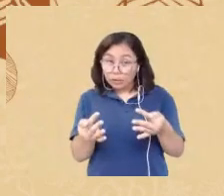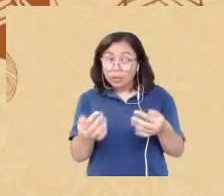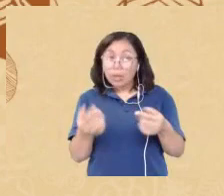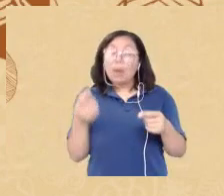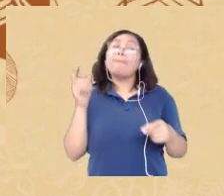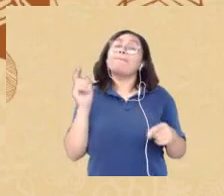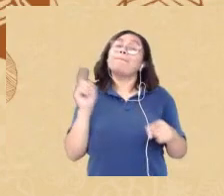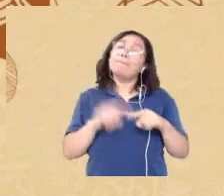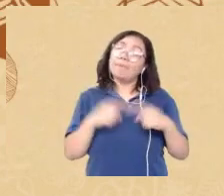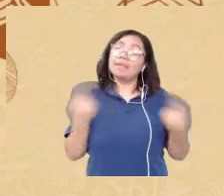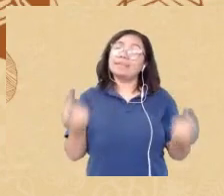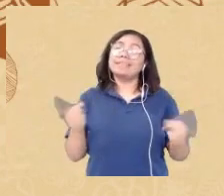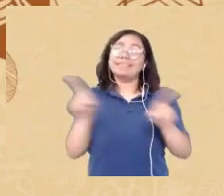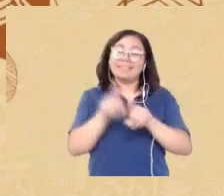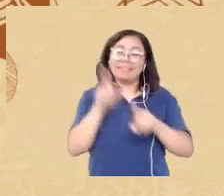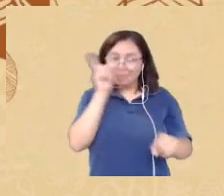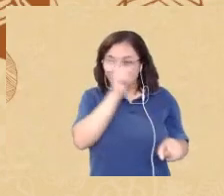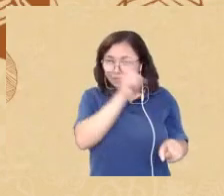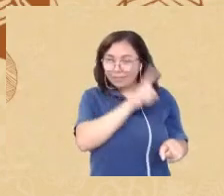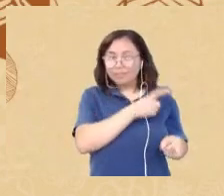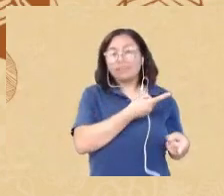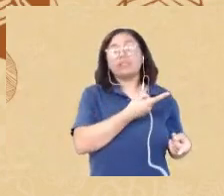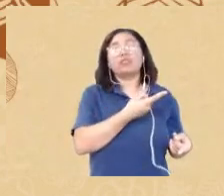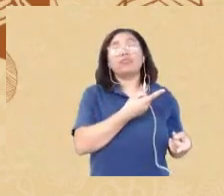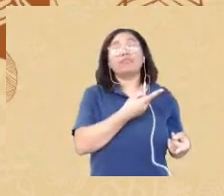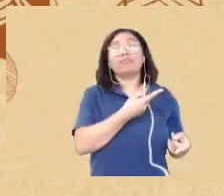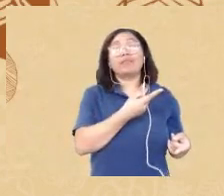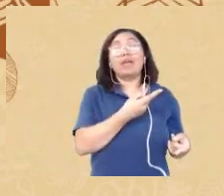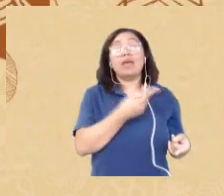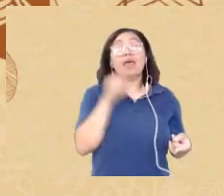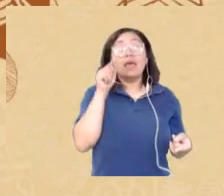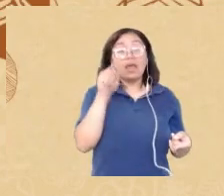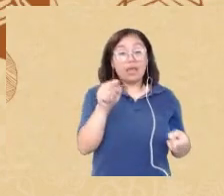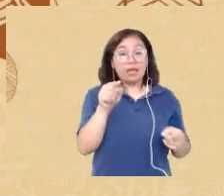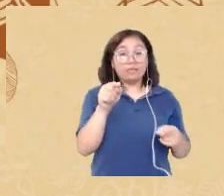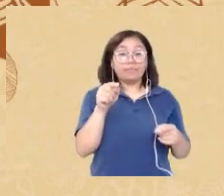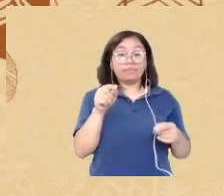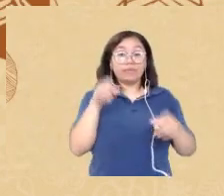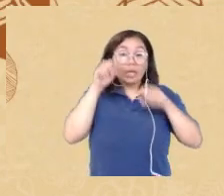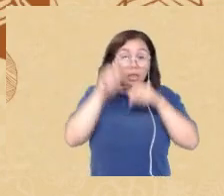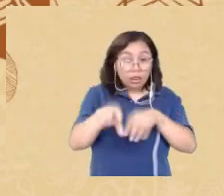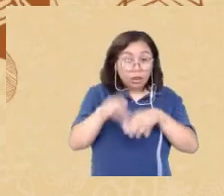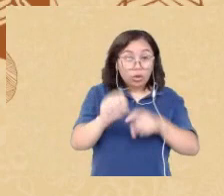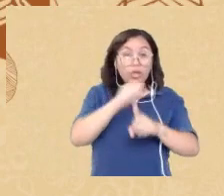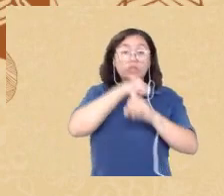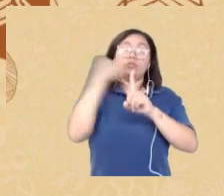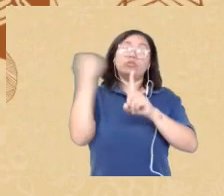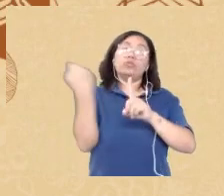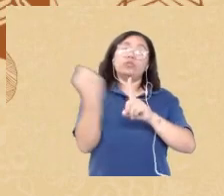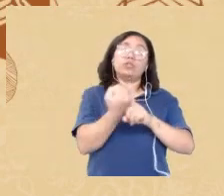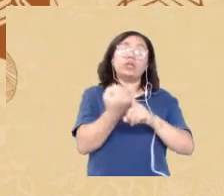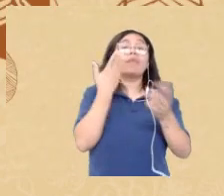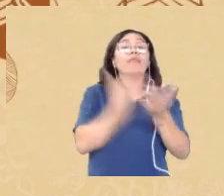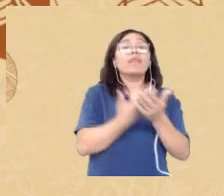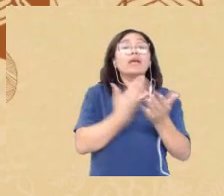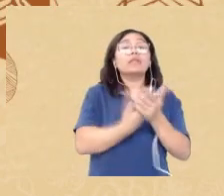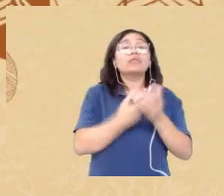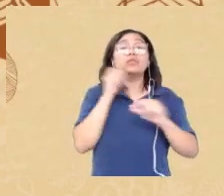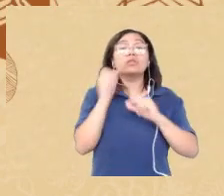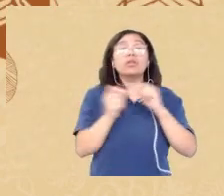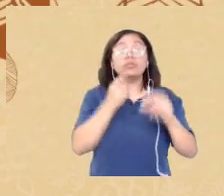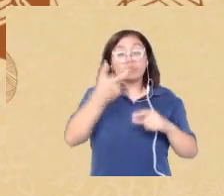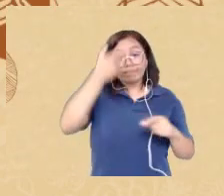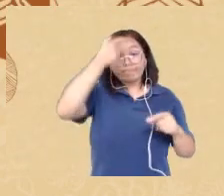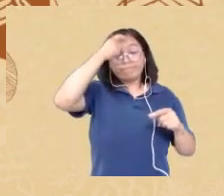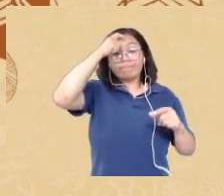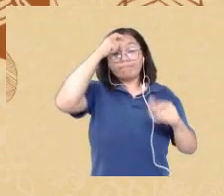para além de ser psicóloga eu sou educadora social e estou aí fazendo alguns estudos sobre neuropsicologia então vou